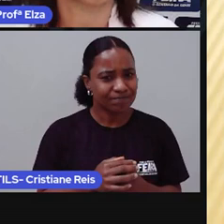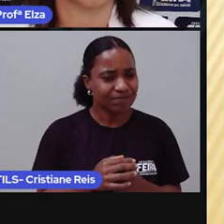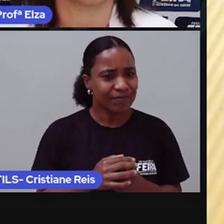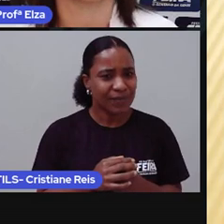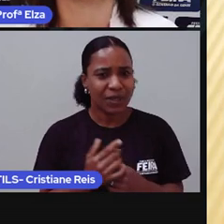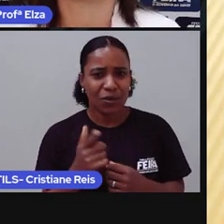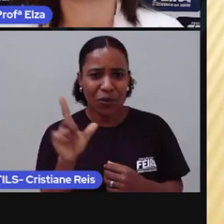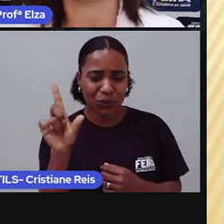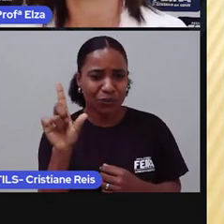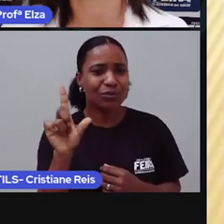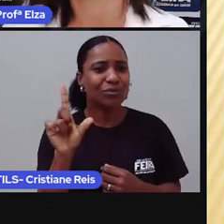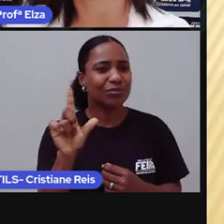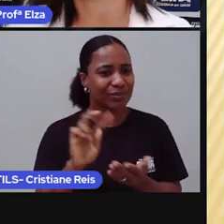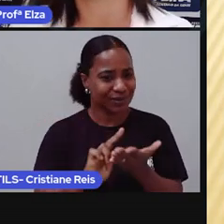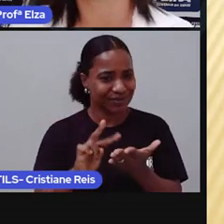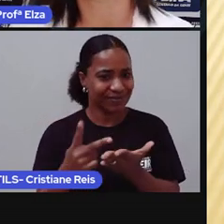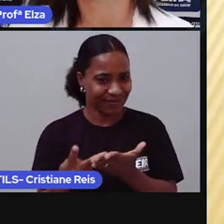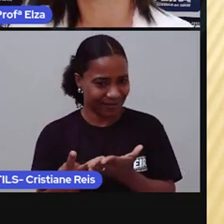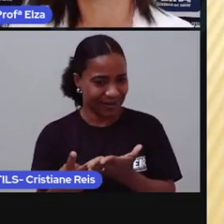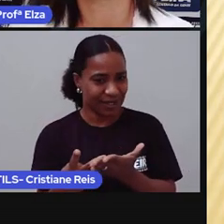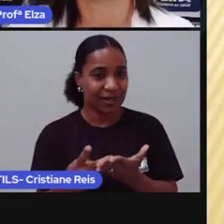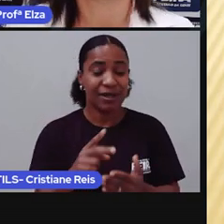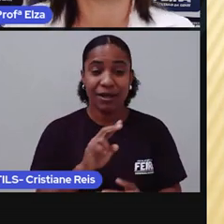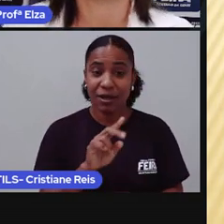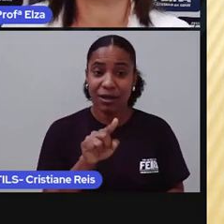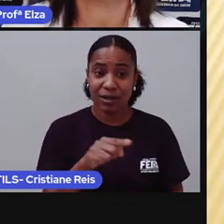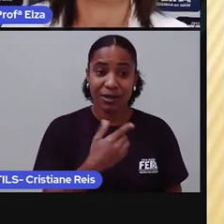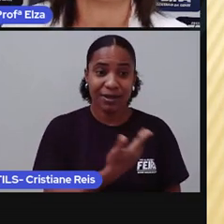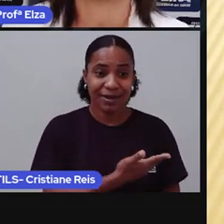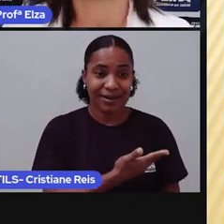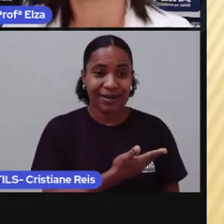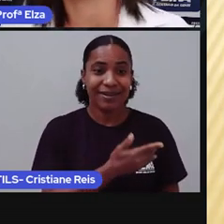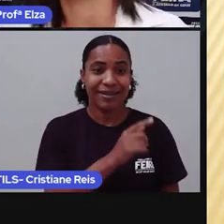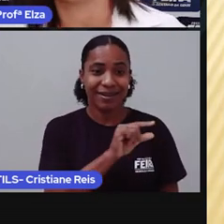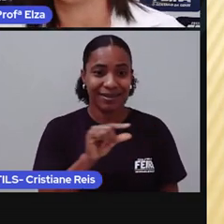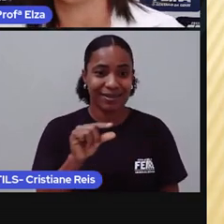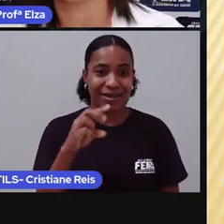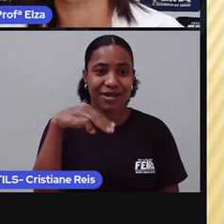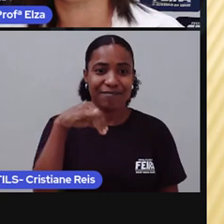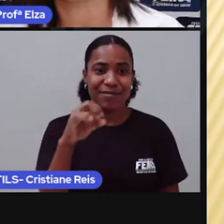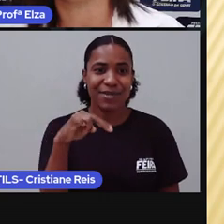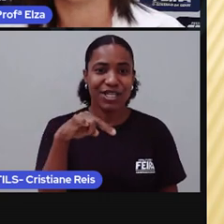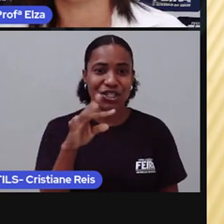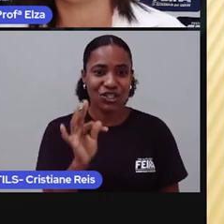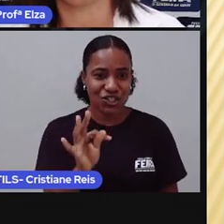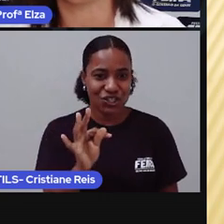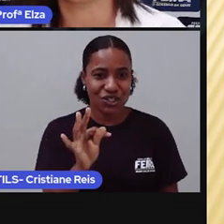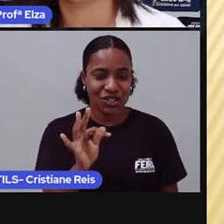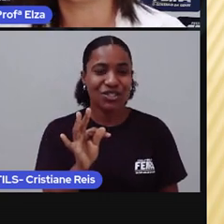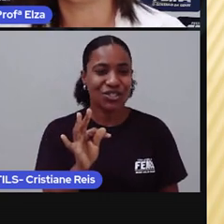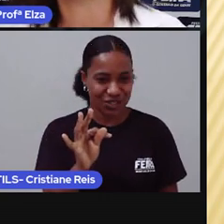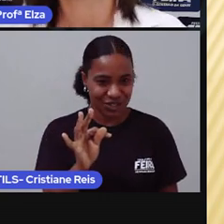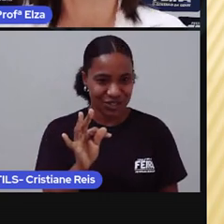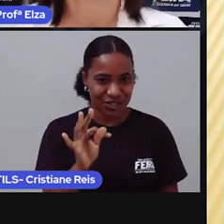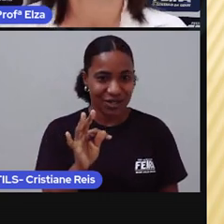hortelã. Bala de hortelã. Mint significa mente. Menta.